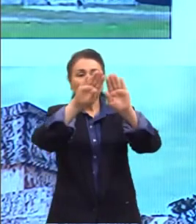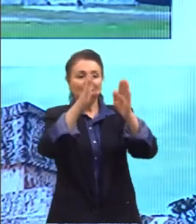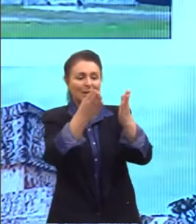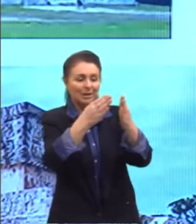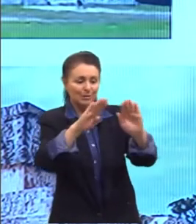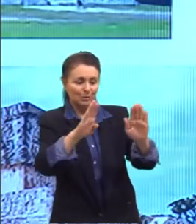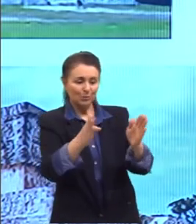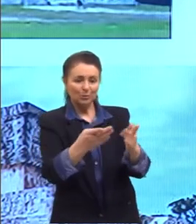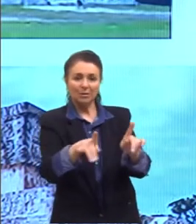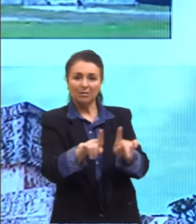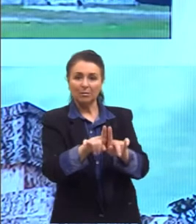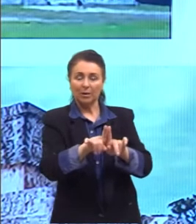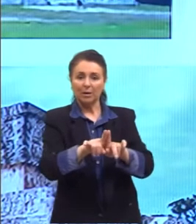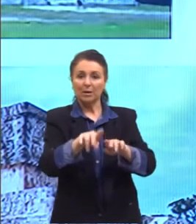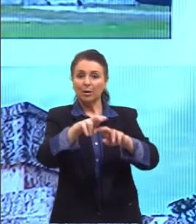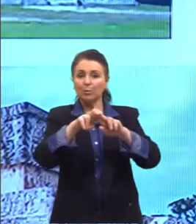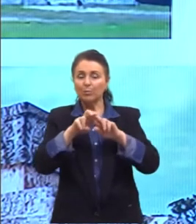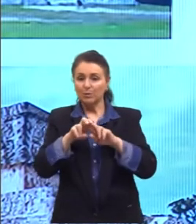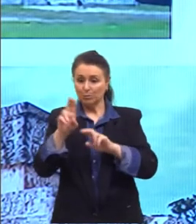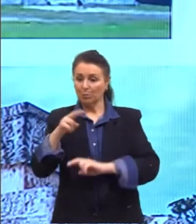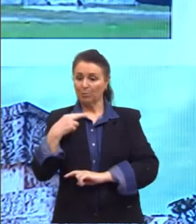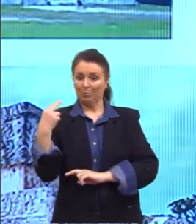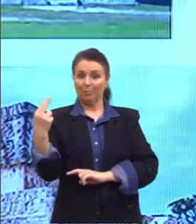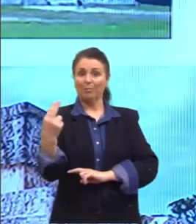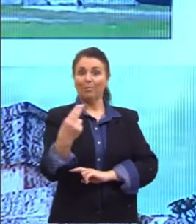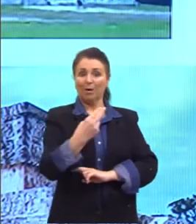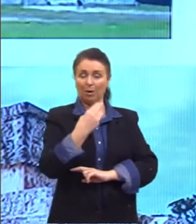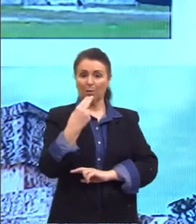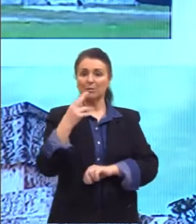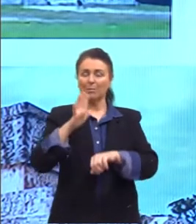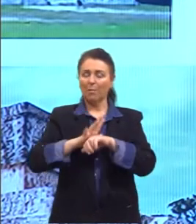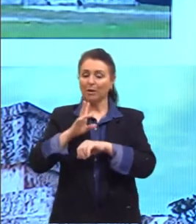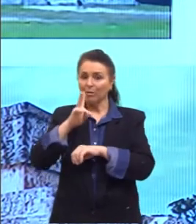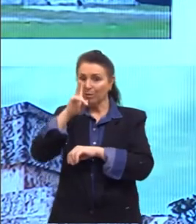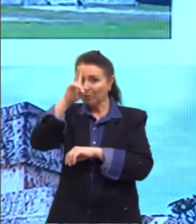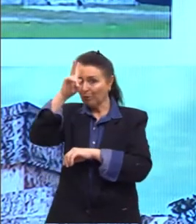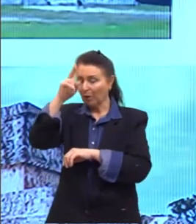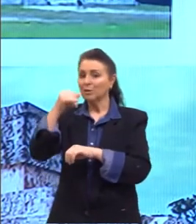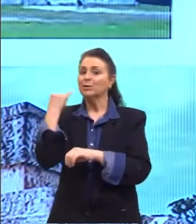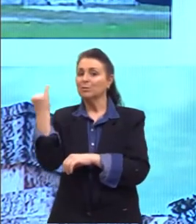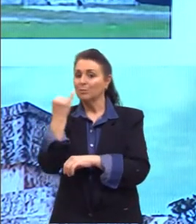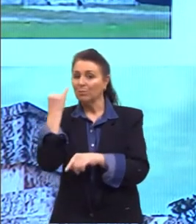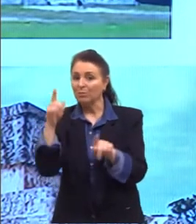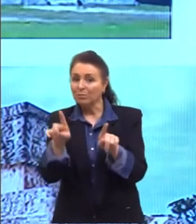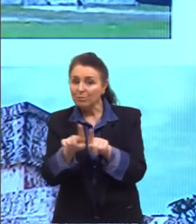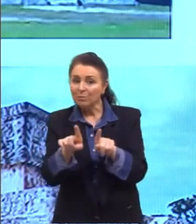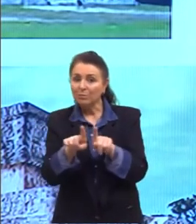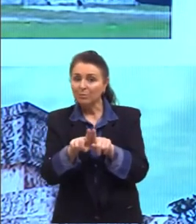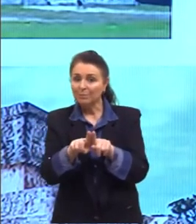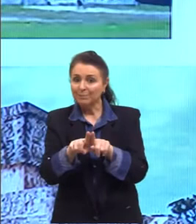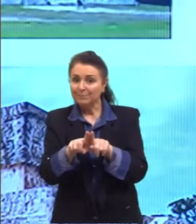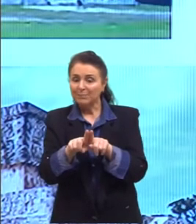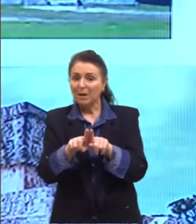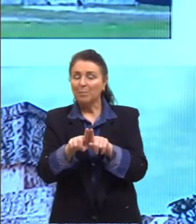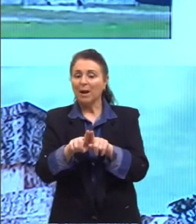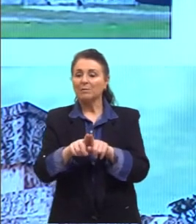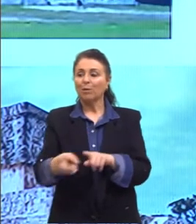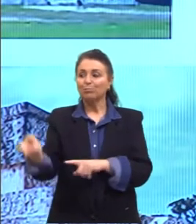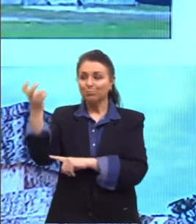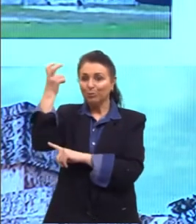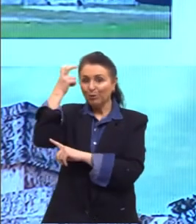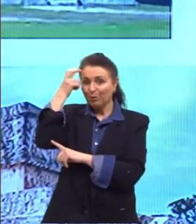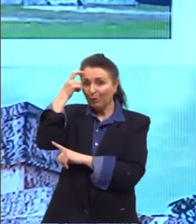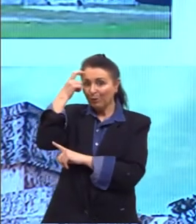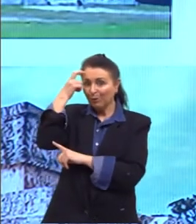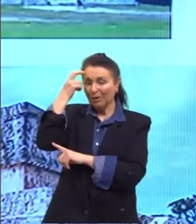isso que, para nós, potencializa e traz importância para essa cultura, para